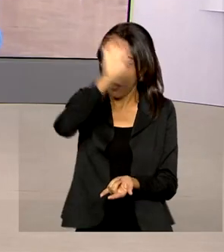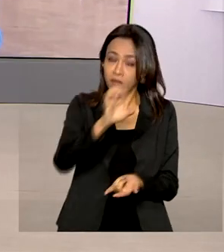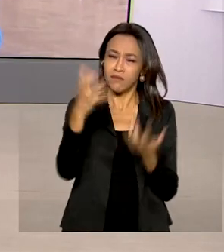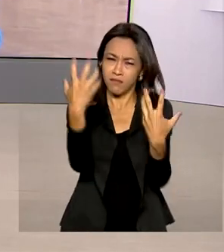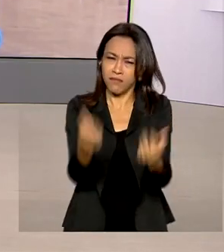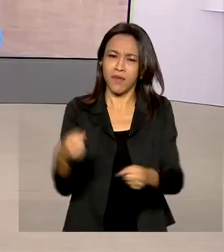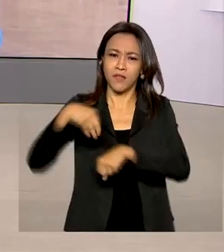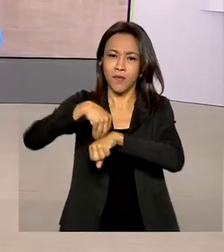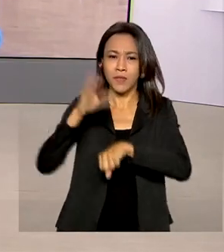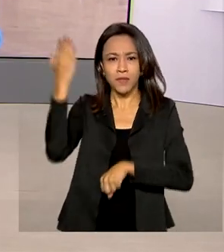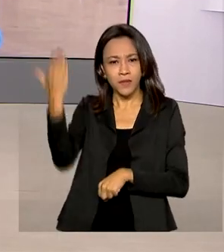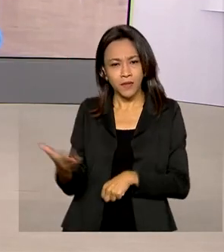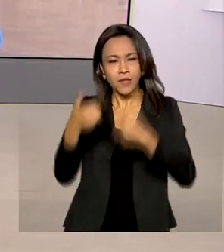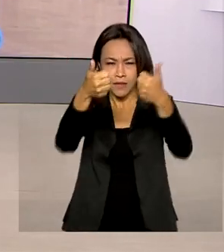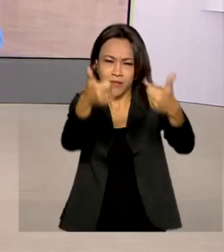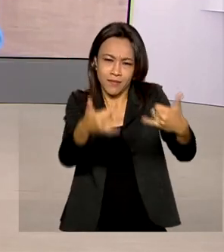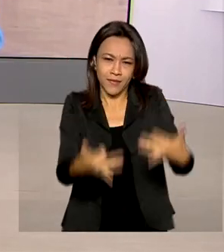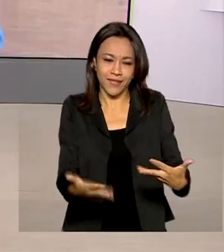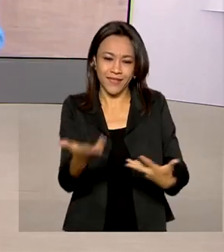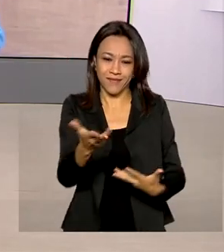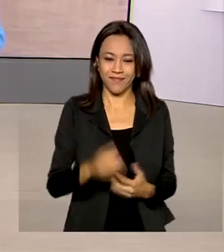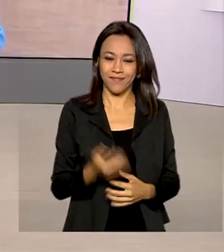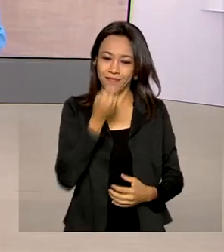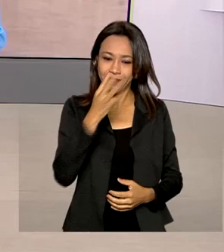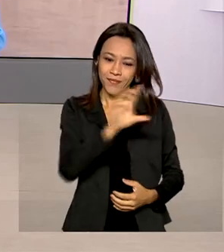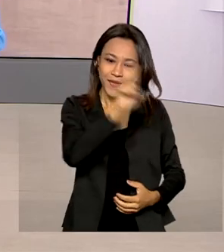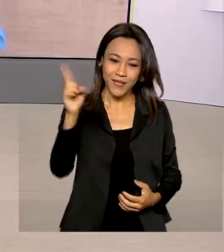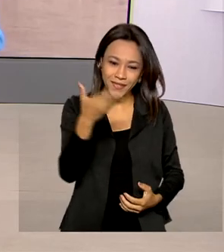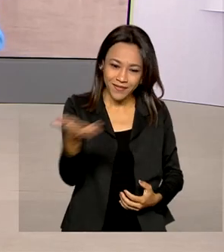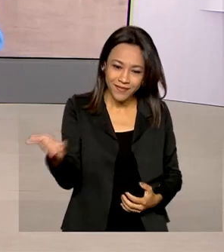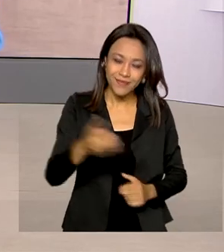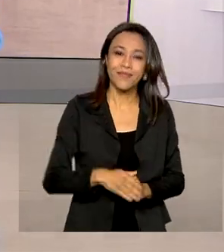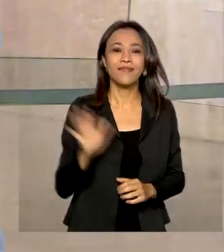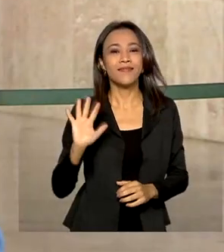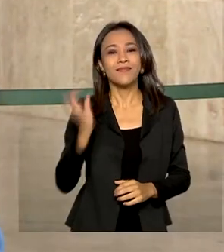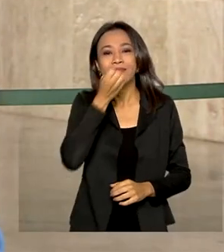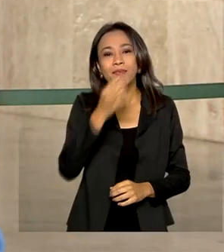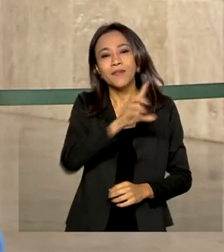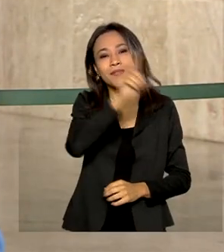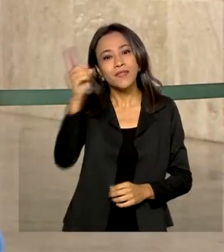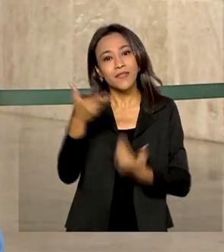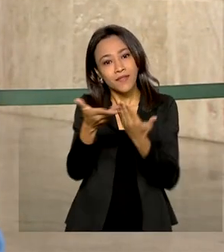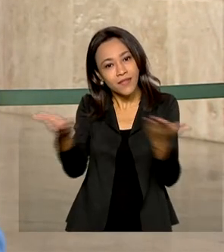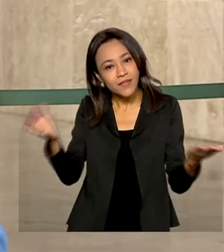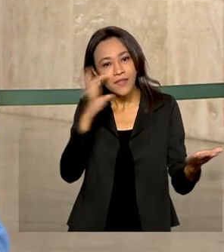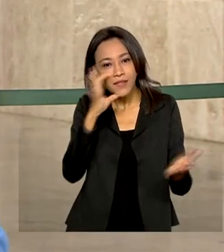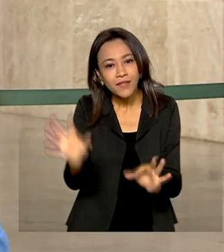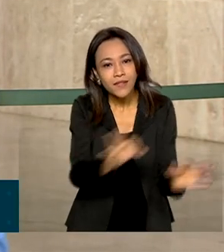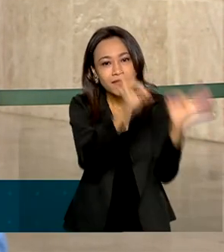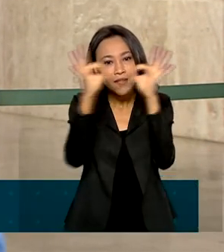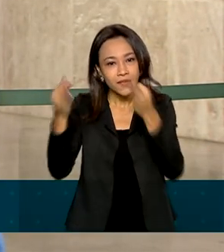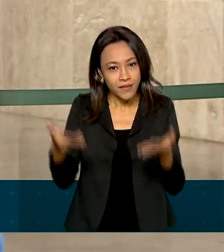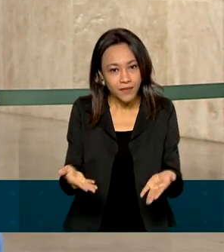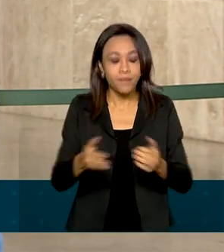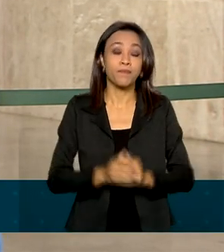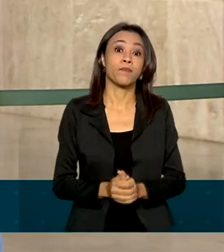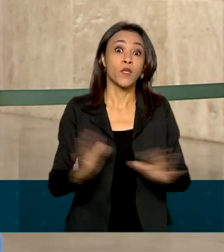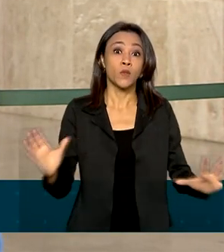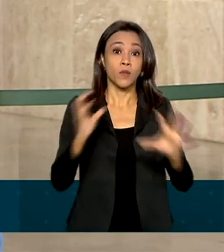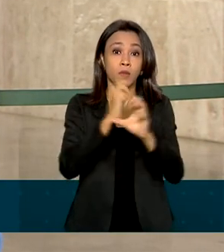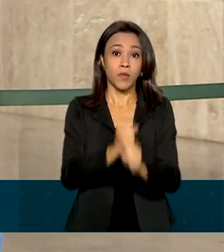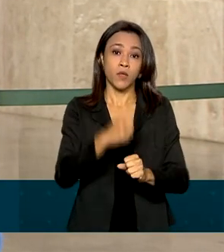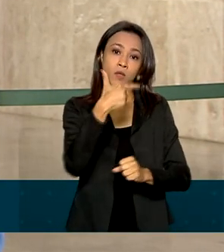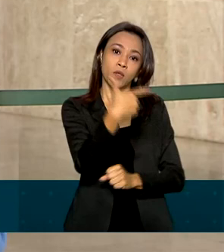Fernandes? Ela está lá no Palácio Planalto. Márcia, bom dia. Oi, Renata, bom dia pra você. Bom dia a todos que nos acompanham. Olha, ao todo são 2